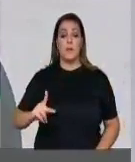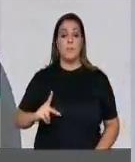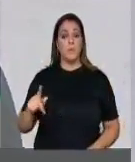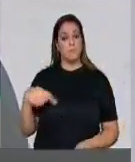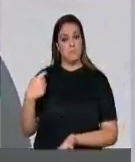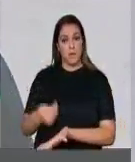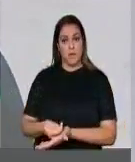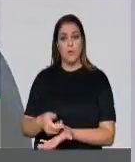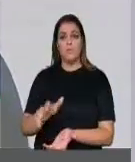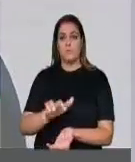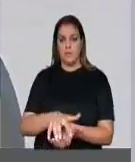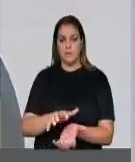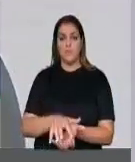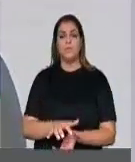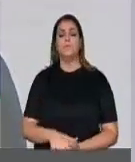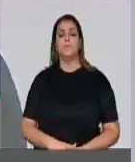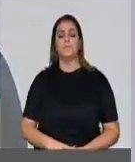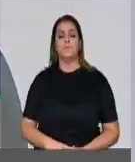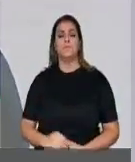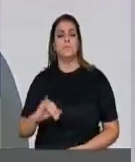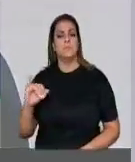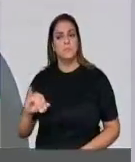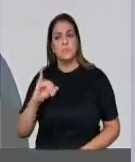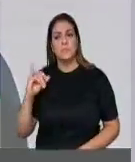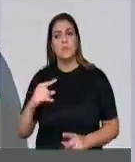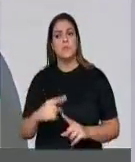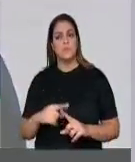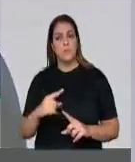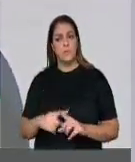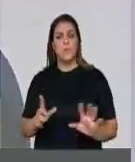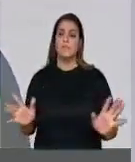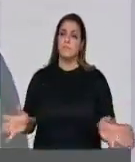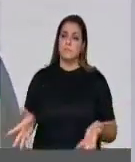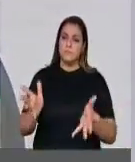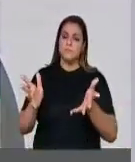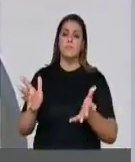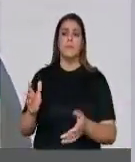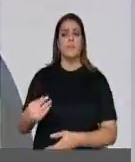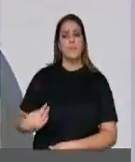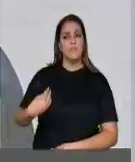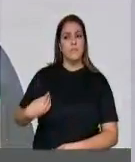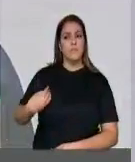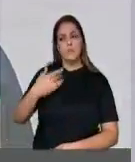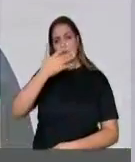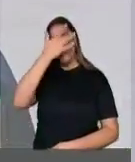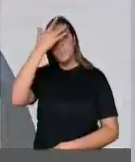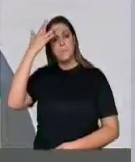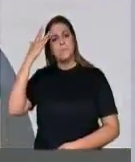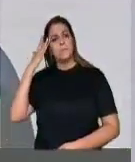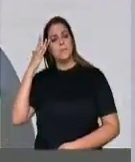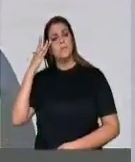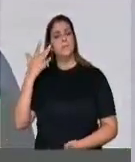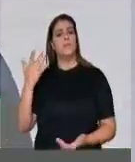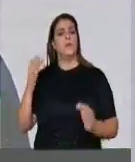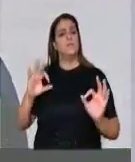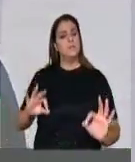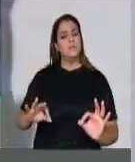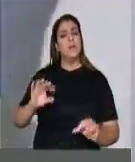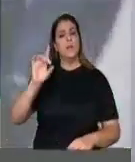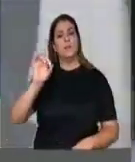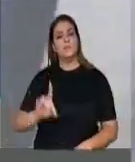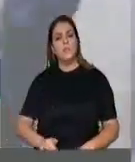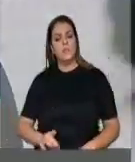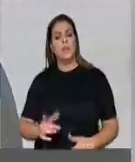Pernambuco, muito importante para legalizar a vida em comum daquelas pessoas que viviam